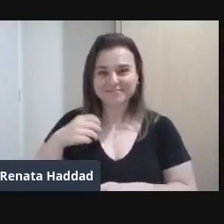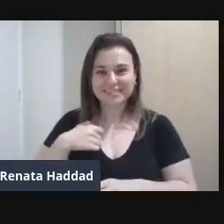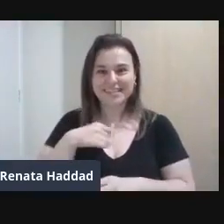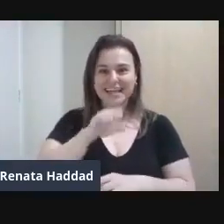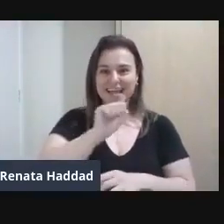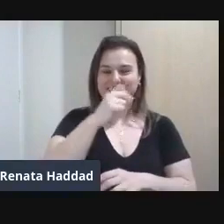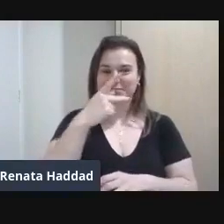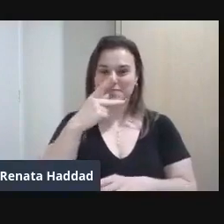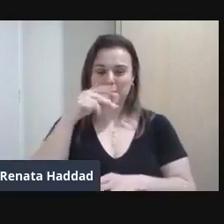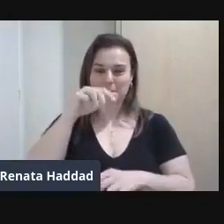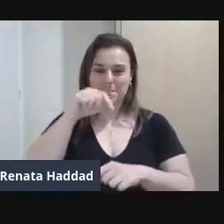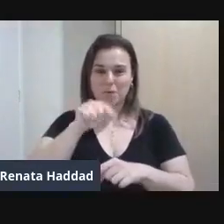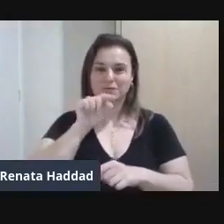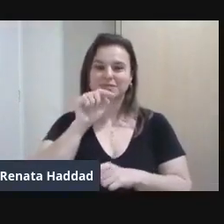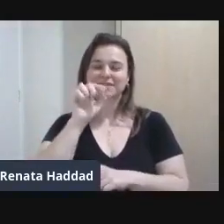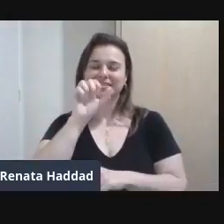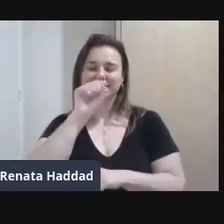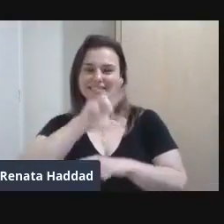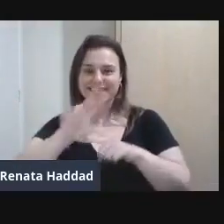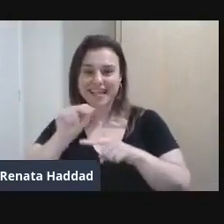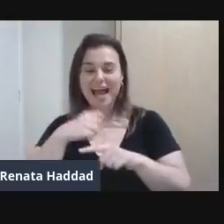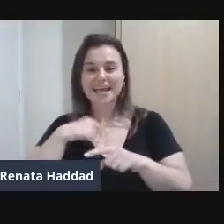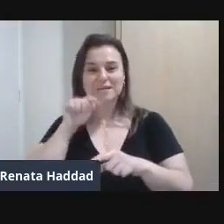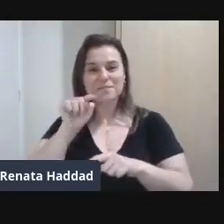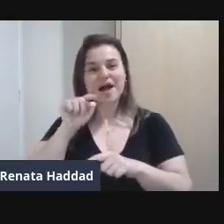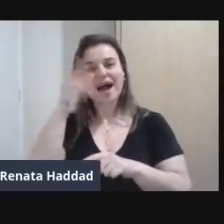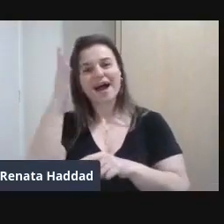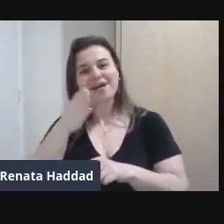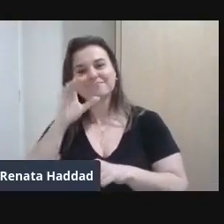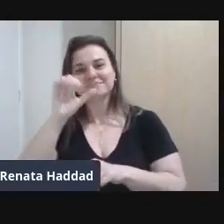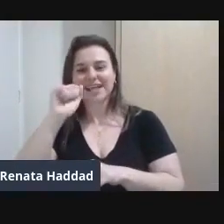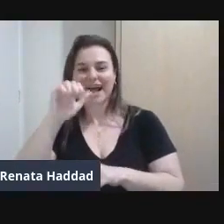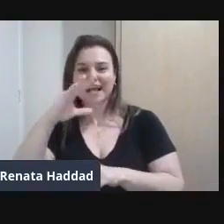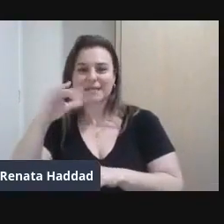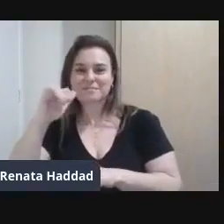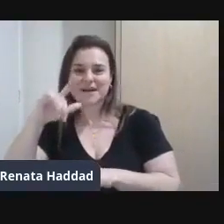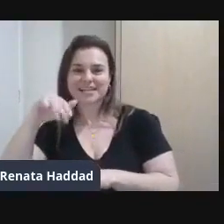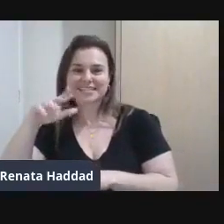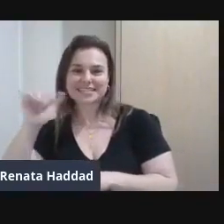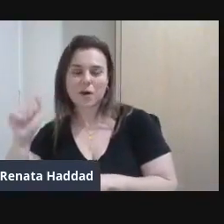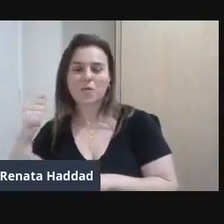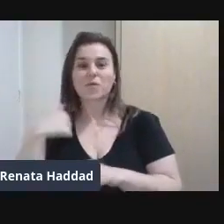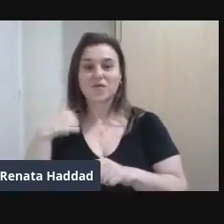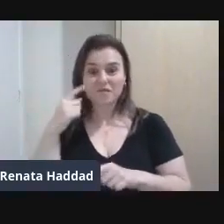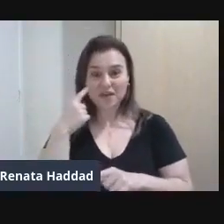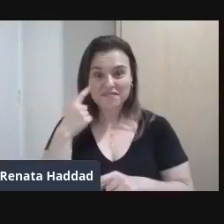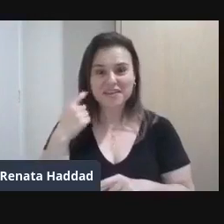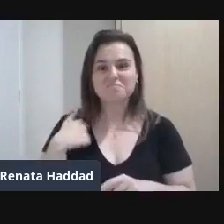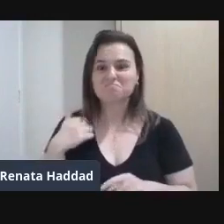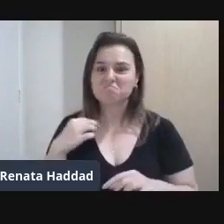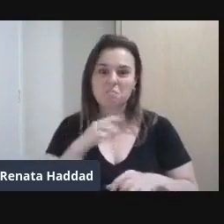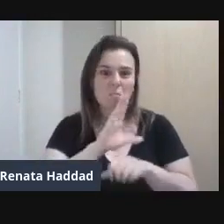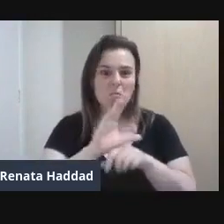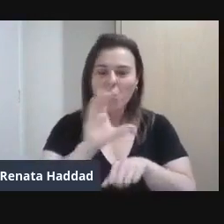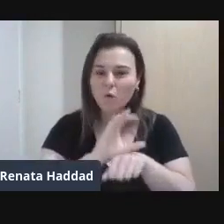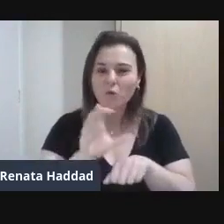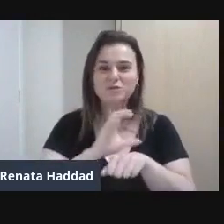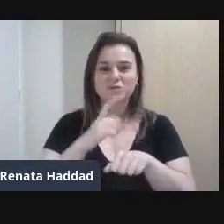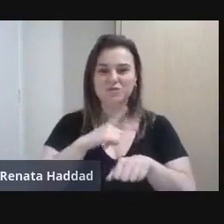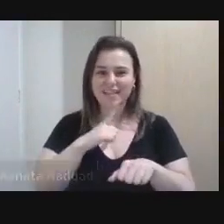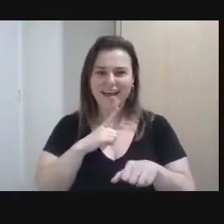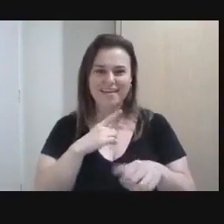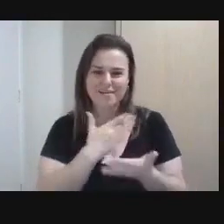.br Barra Climacal Lá você vai encontrar diversas opções de cursos Estão iniciando remotamente